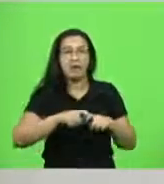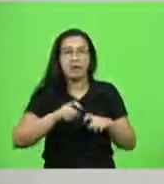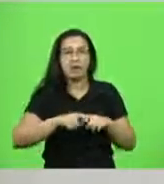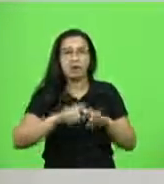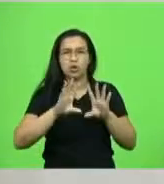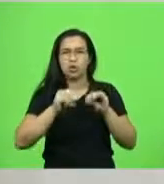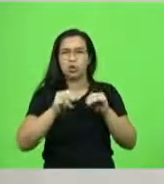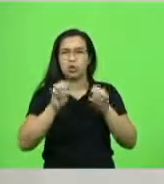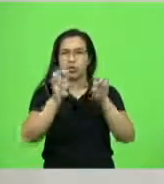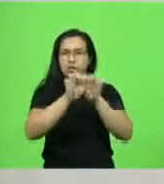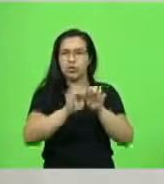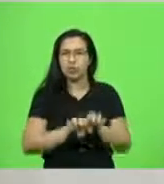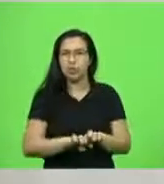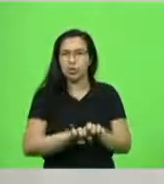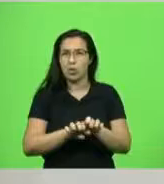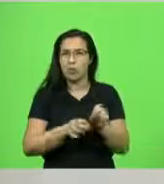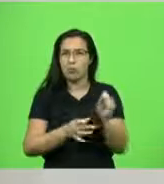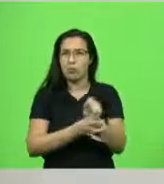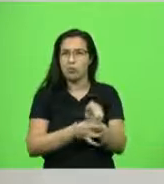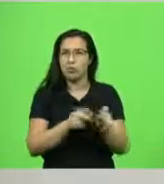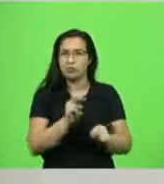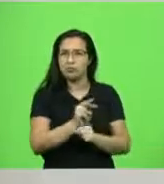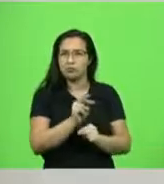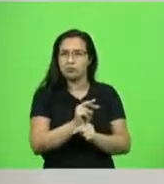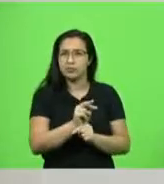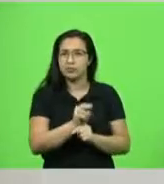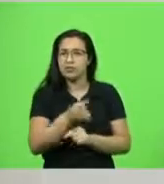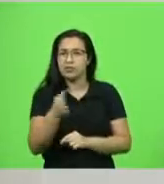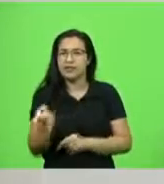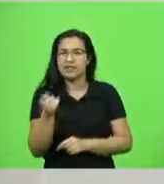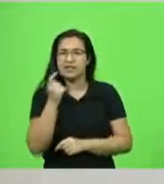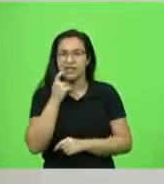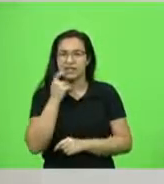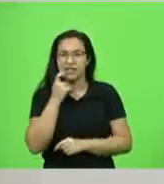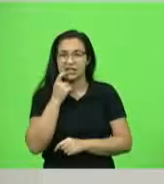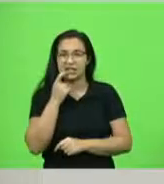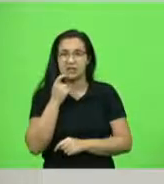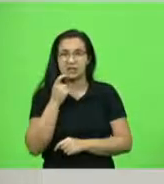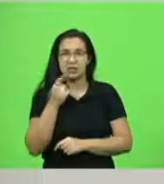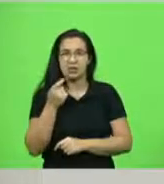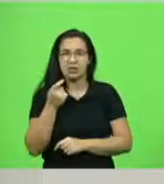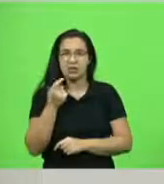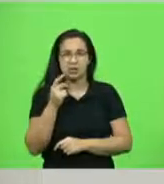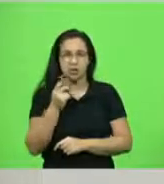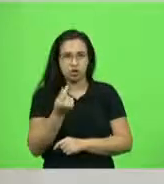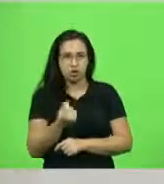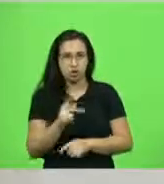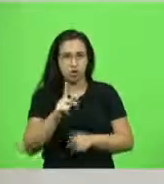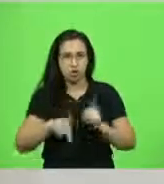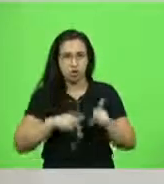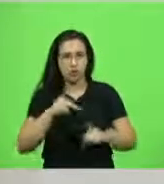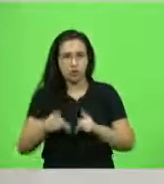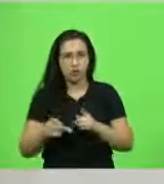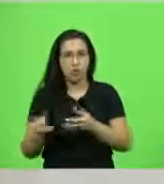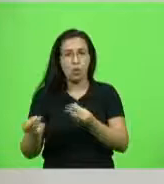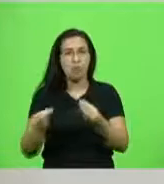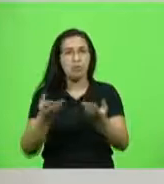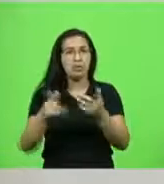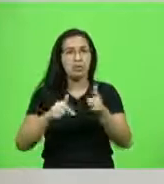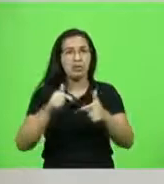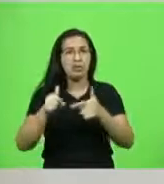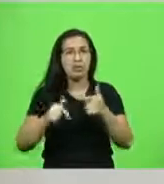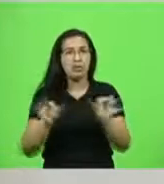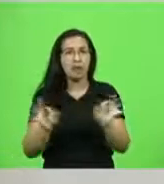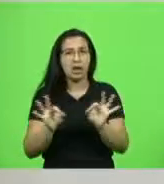estrutura de proteção, vai para o dentista, do nosso dinheiro, e muitos não trabalham, em lajes,